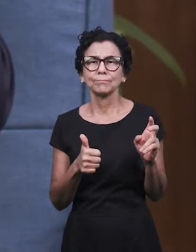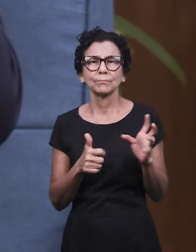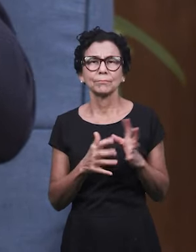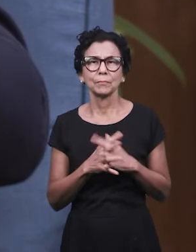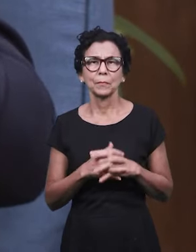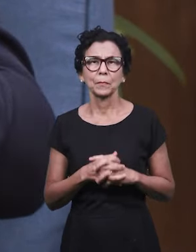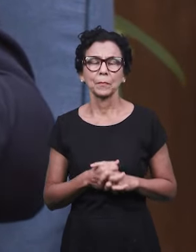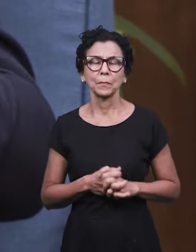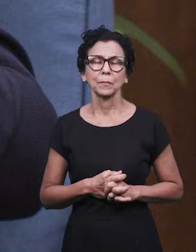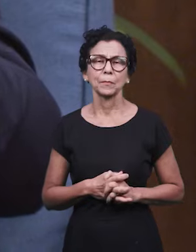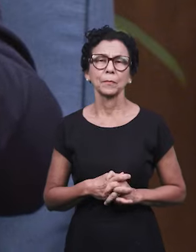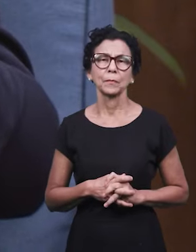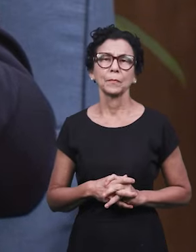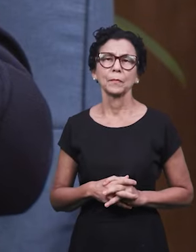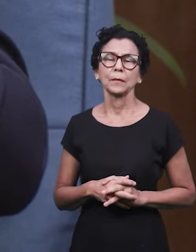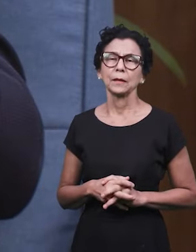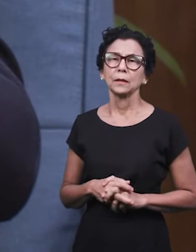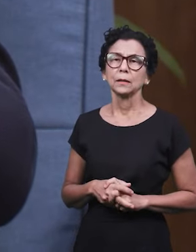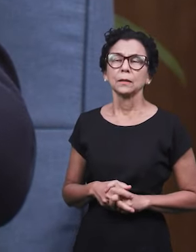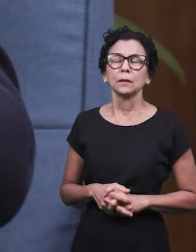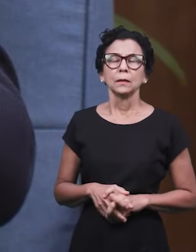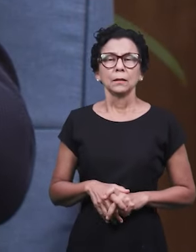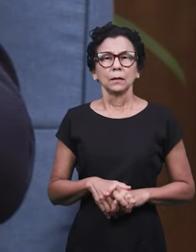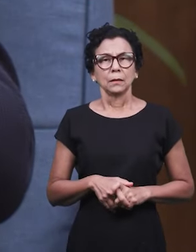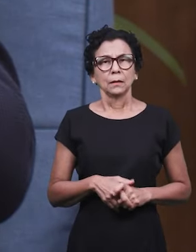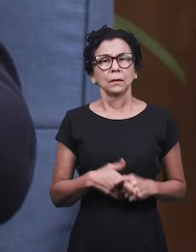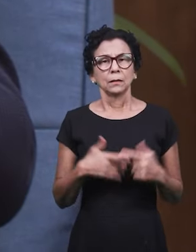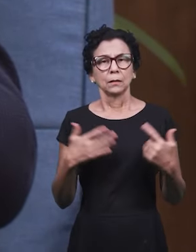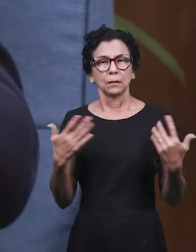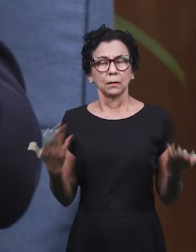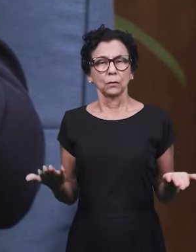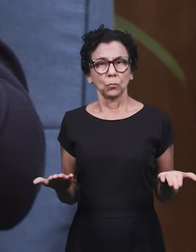quando a gente traz isso para a nossa realidade prática do dia a dia,